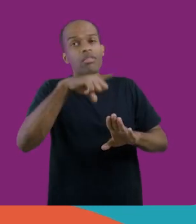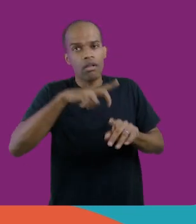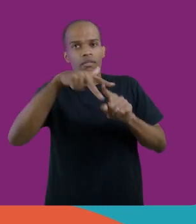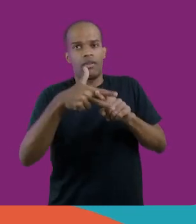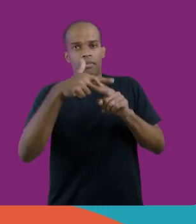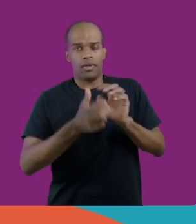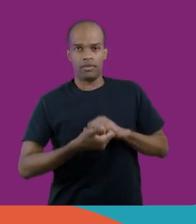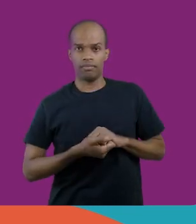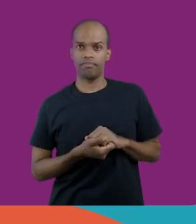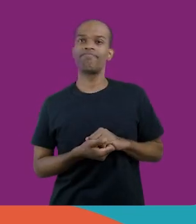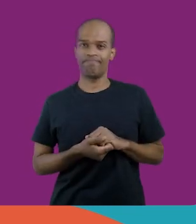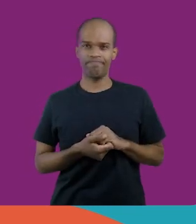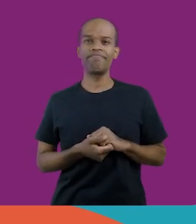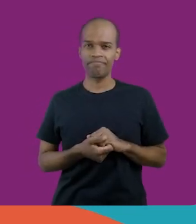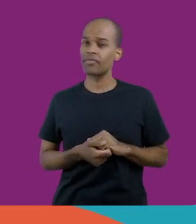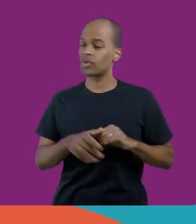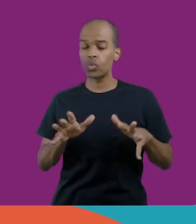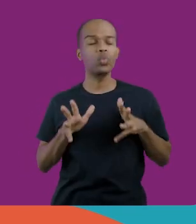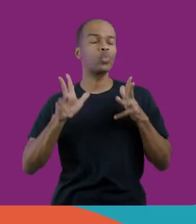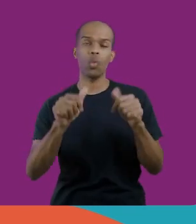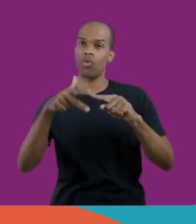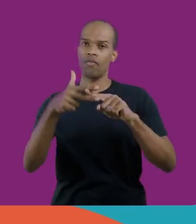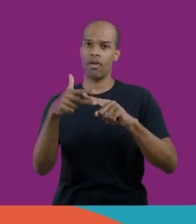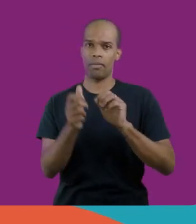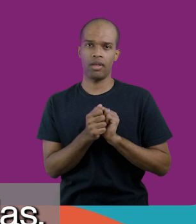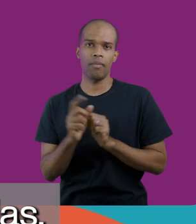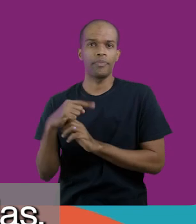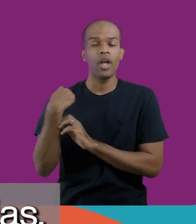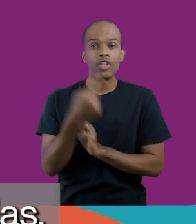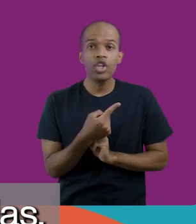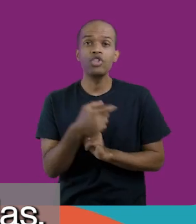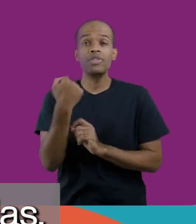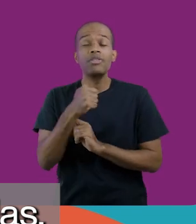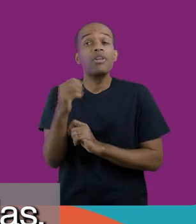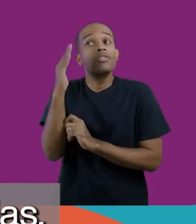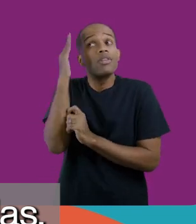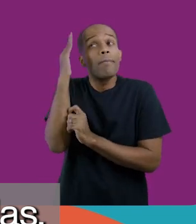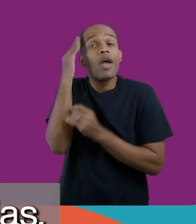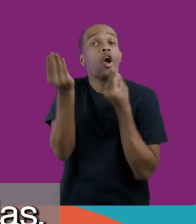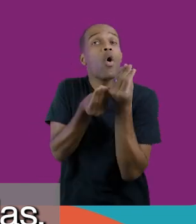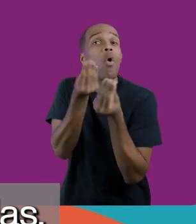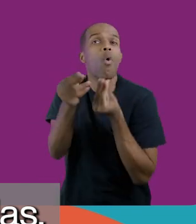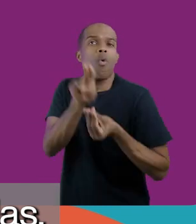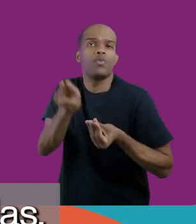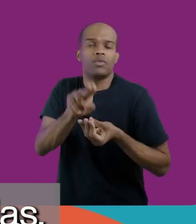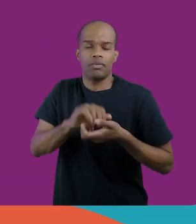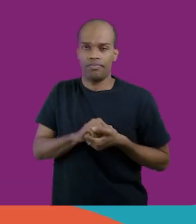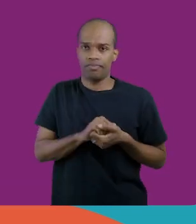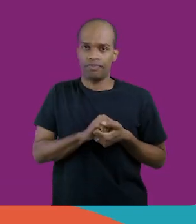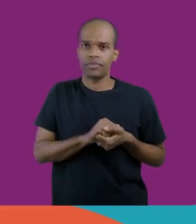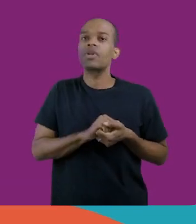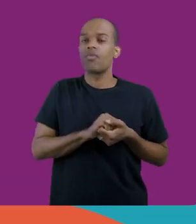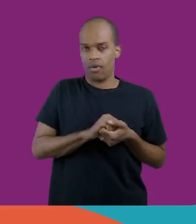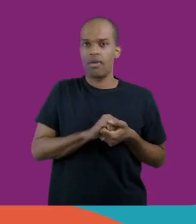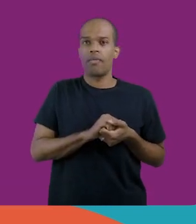ela tem as ferramentas, ela tem todas as ferramentas, a gente tem que ter a sabedoria de utilizá-las.